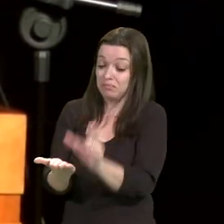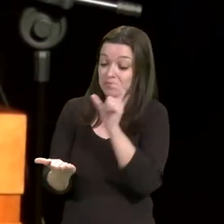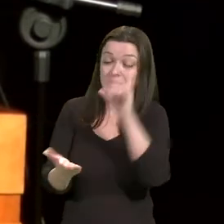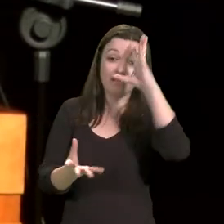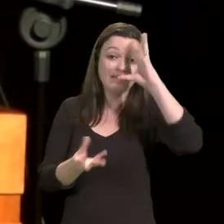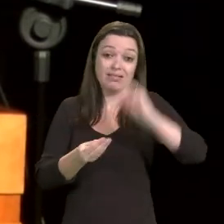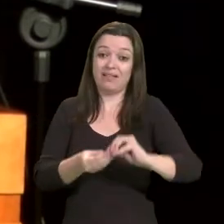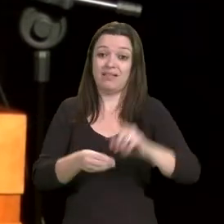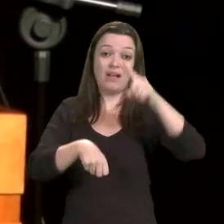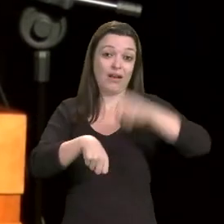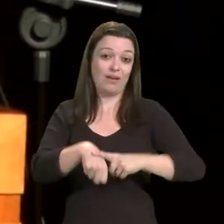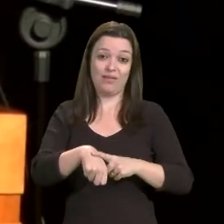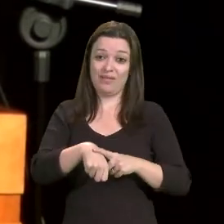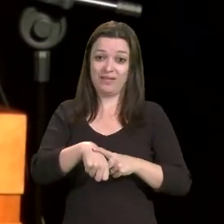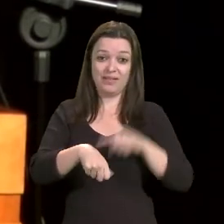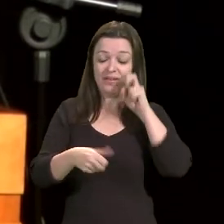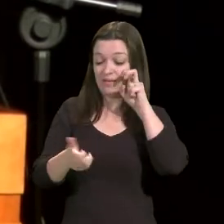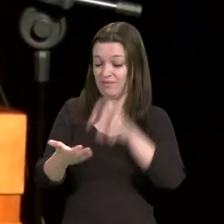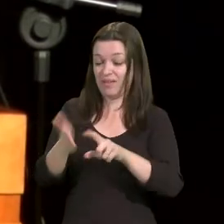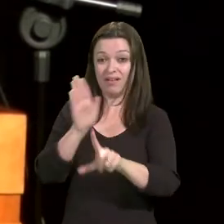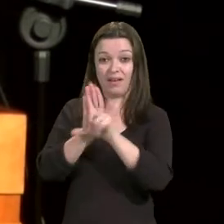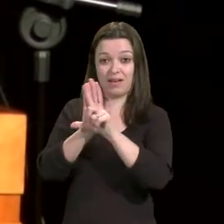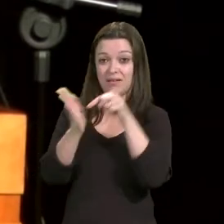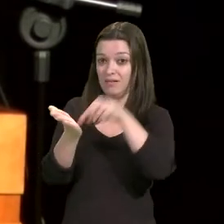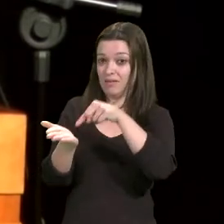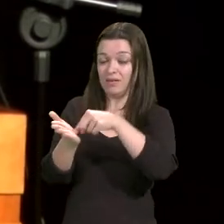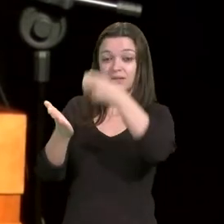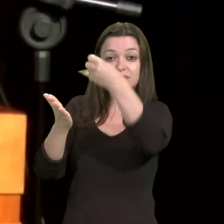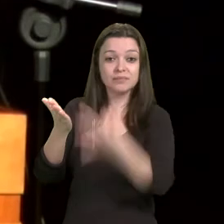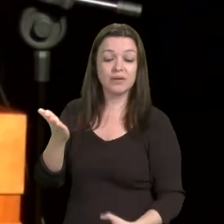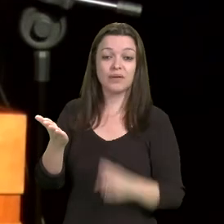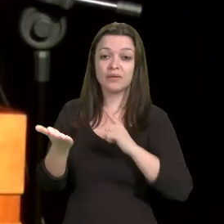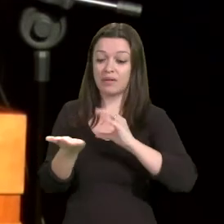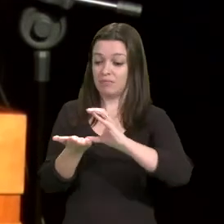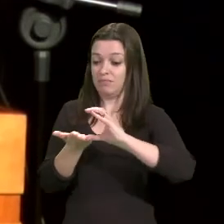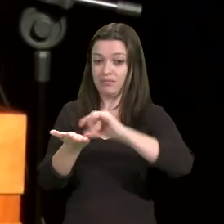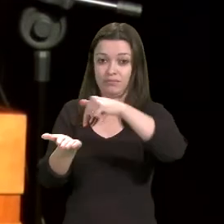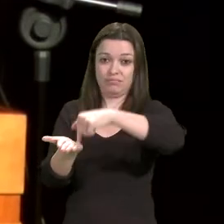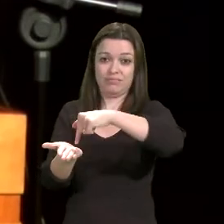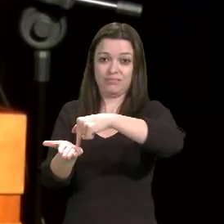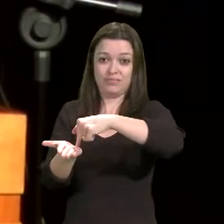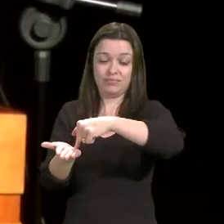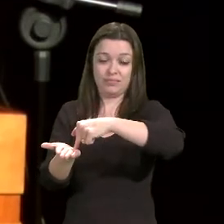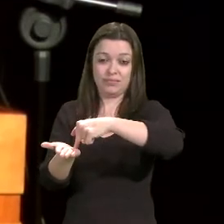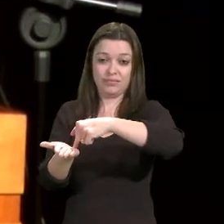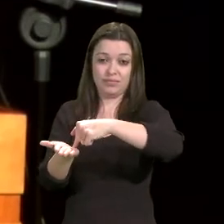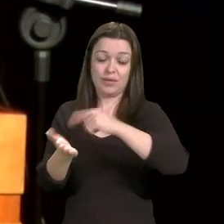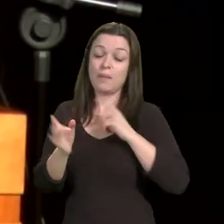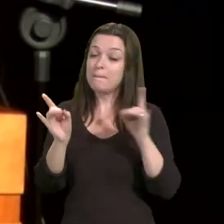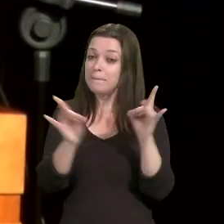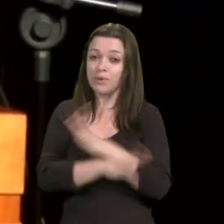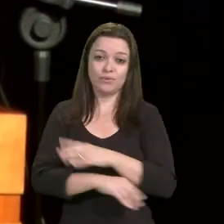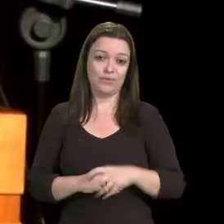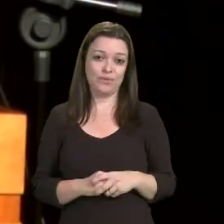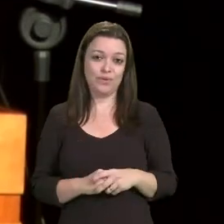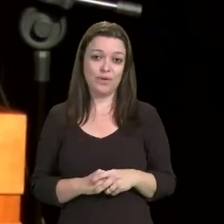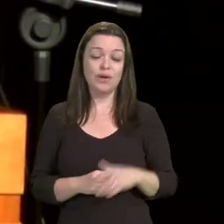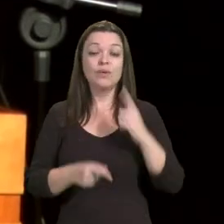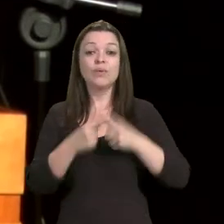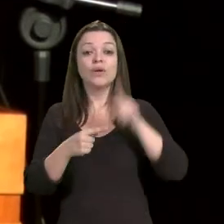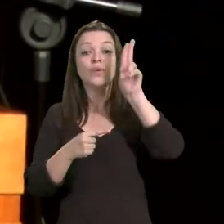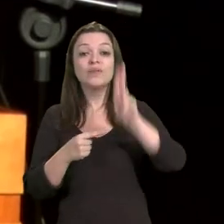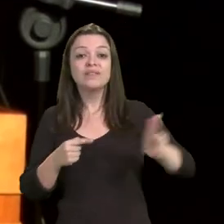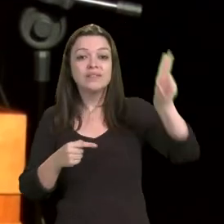interpretação aqui é literal do dispositivo constitucional, justamente para